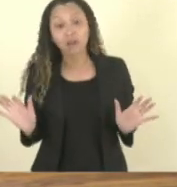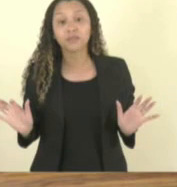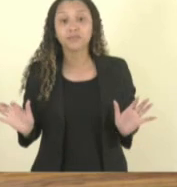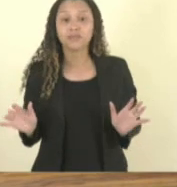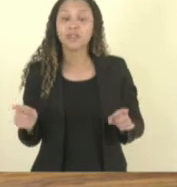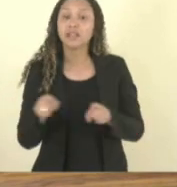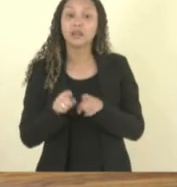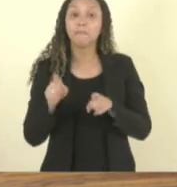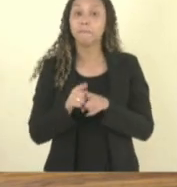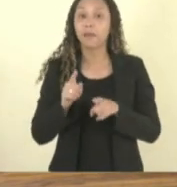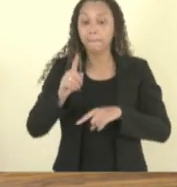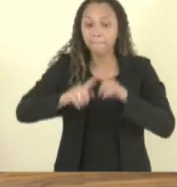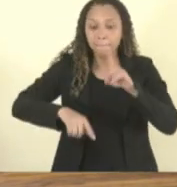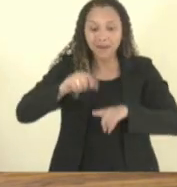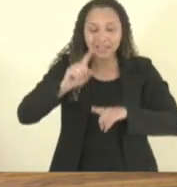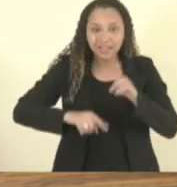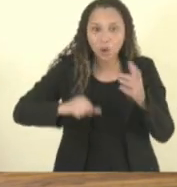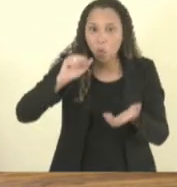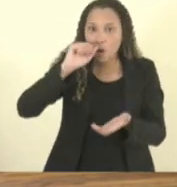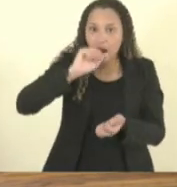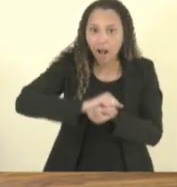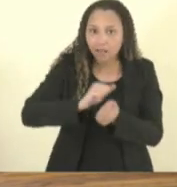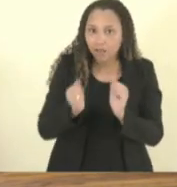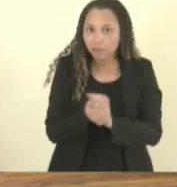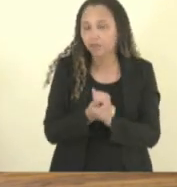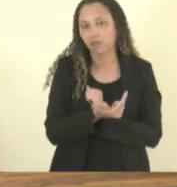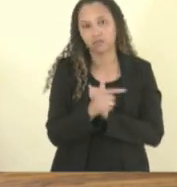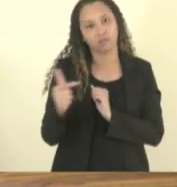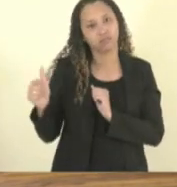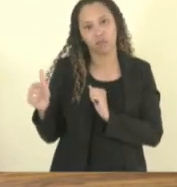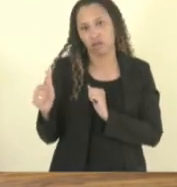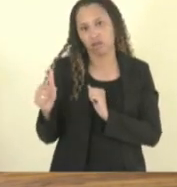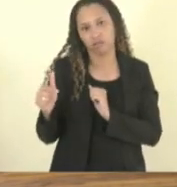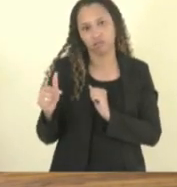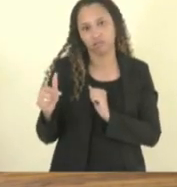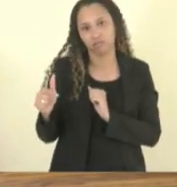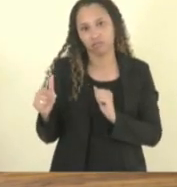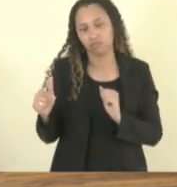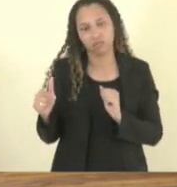adaptado também não existe nas escolas. Hoje